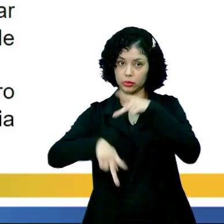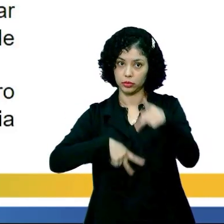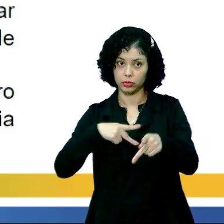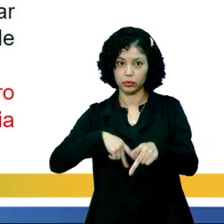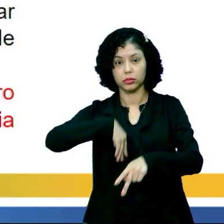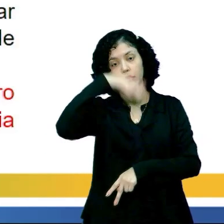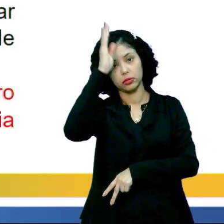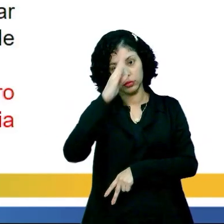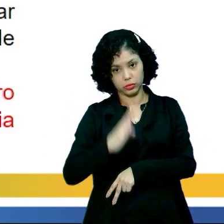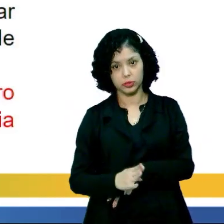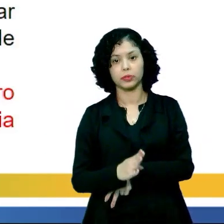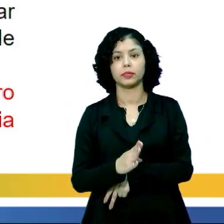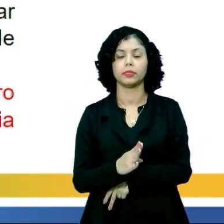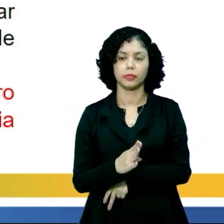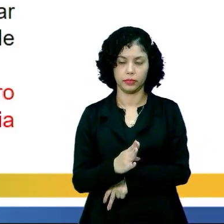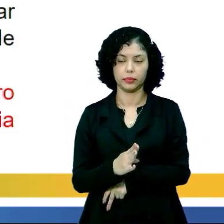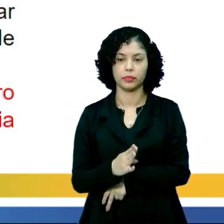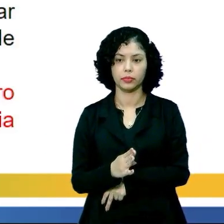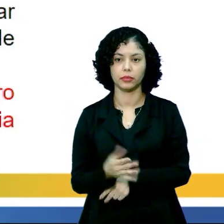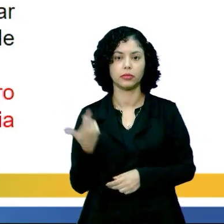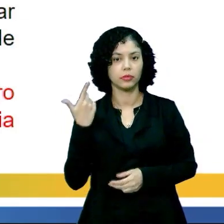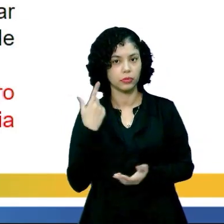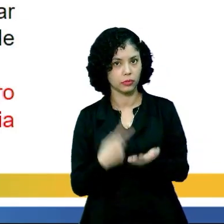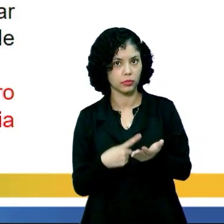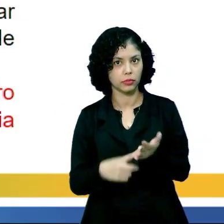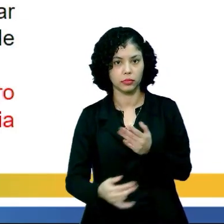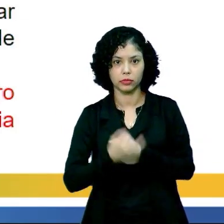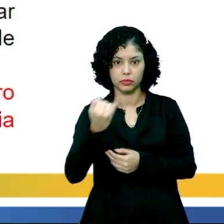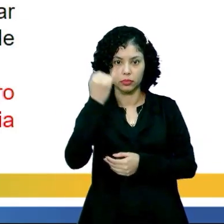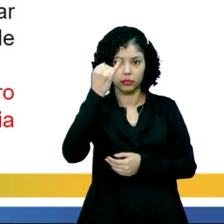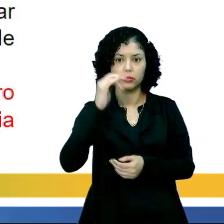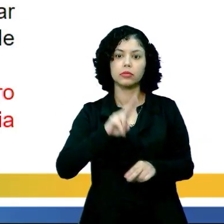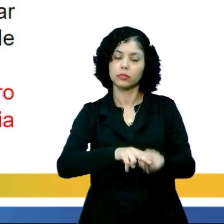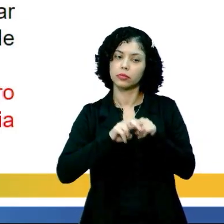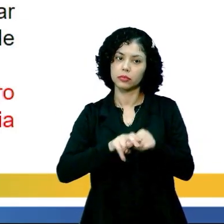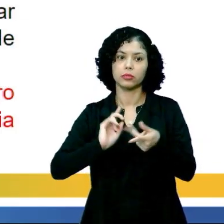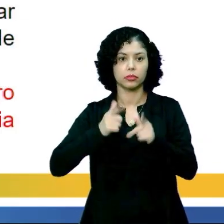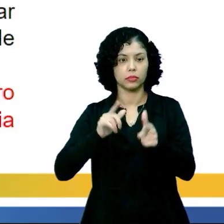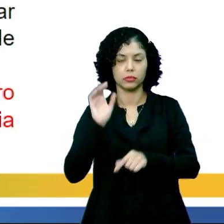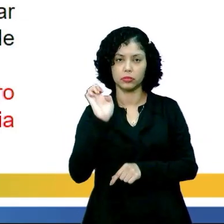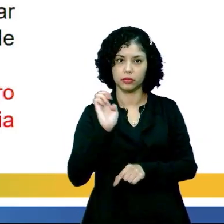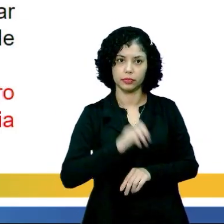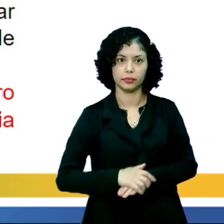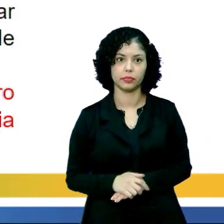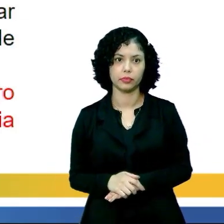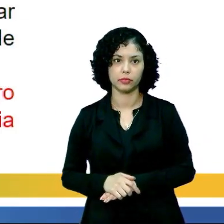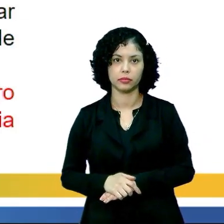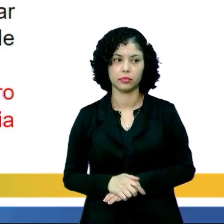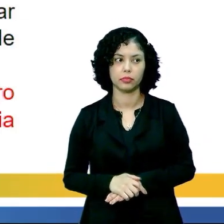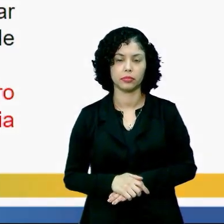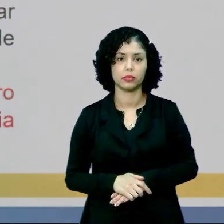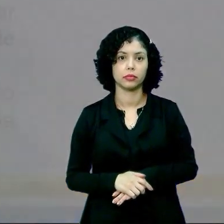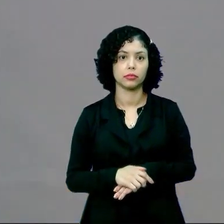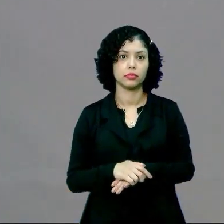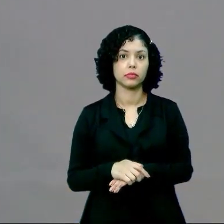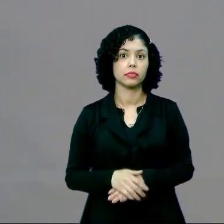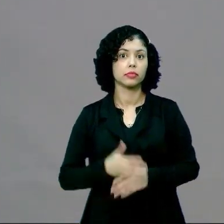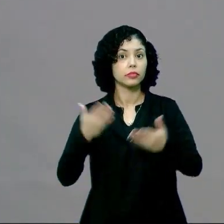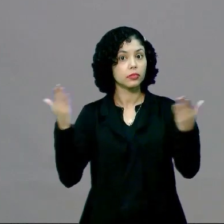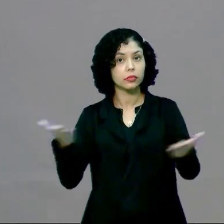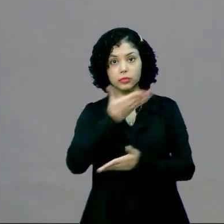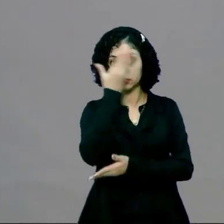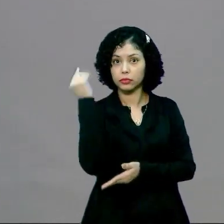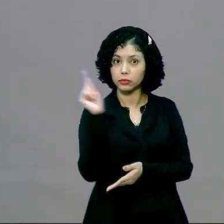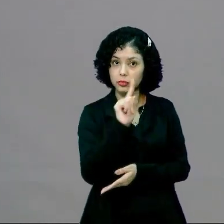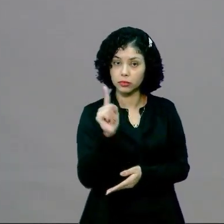brasileiro, o que o povo considera importante. É por isso que o gabarito é a letra E, certo? Então,